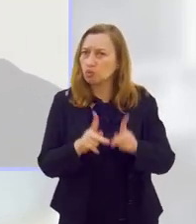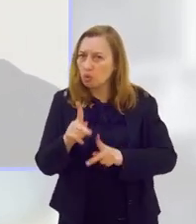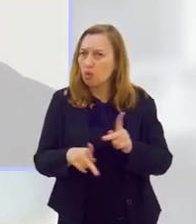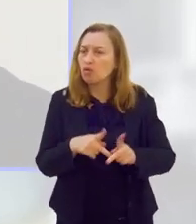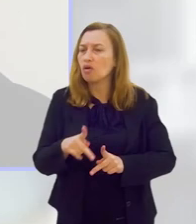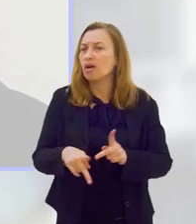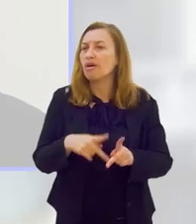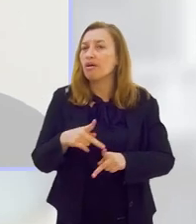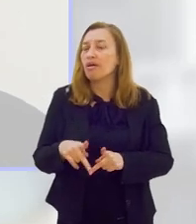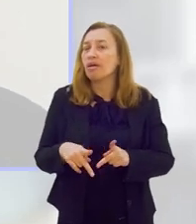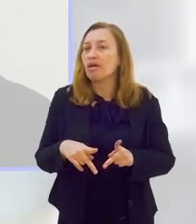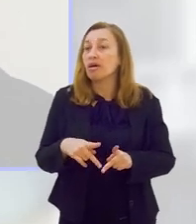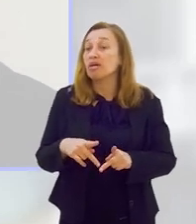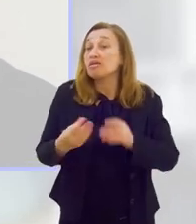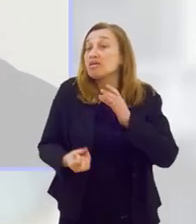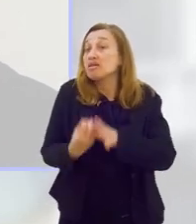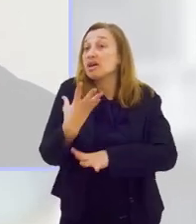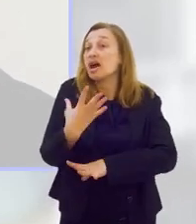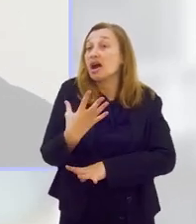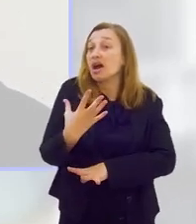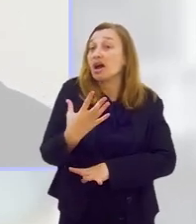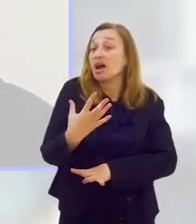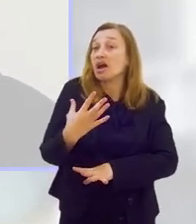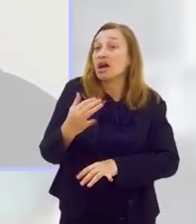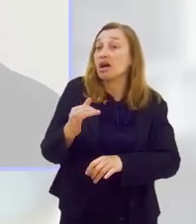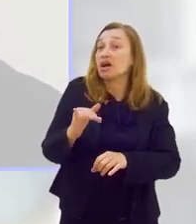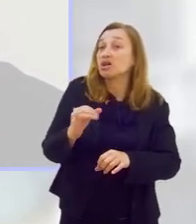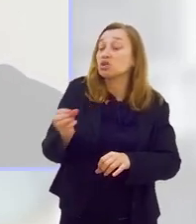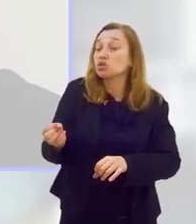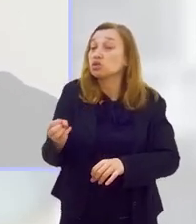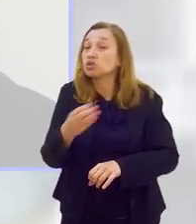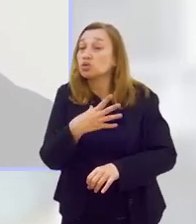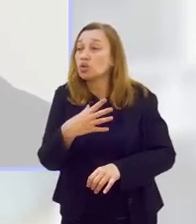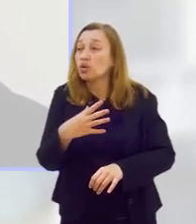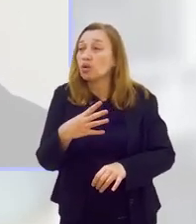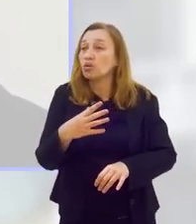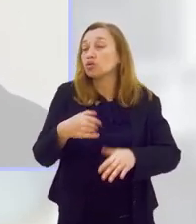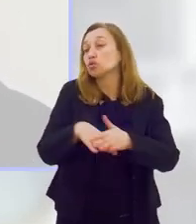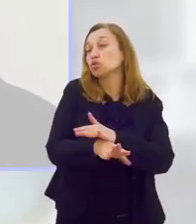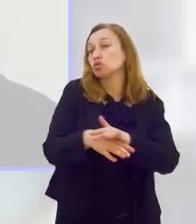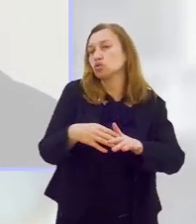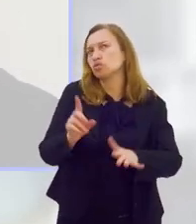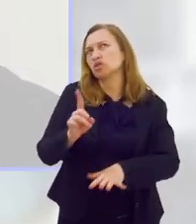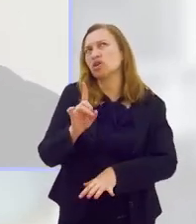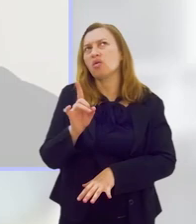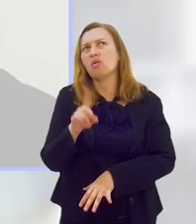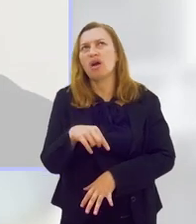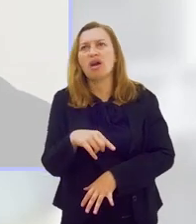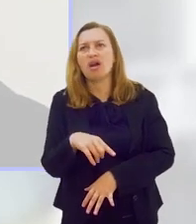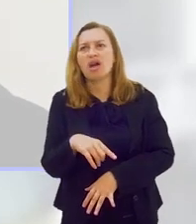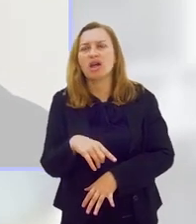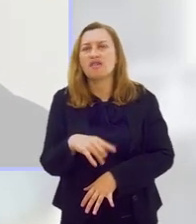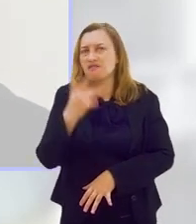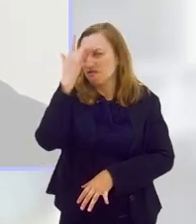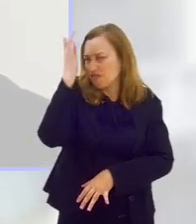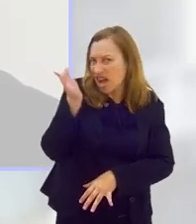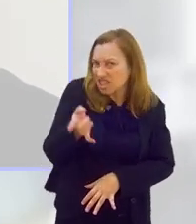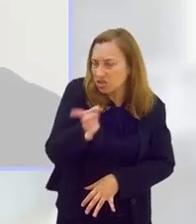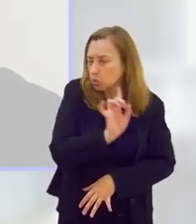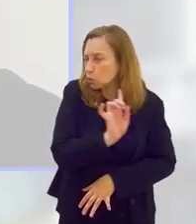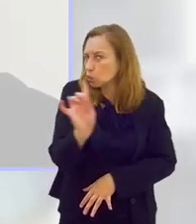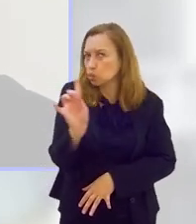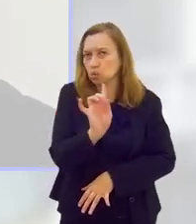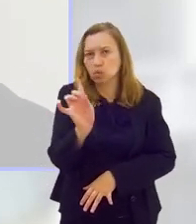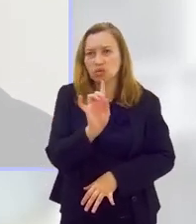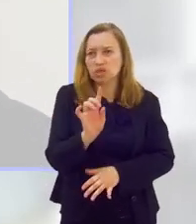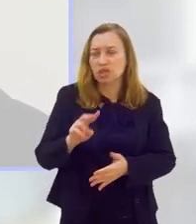criar novos hábitos, que não são hábitos, vamos dizer assim, fáceis. Não é fácil você levantar seis horas